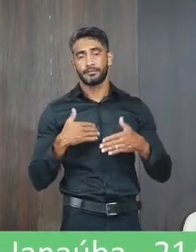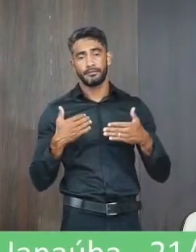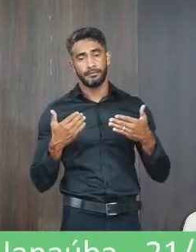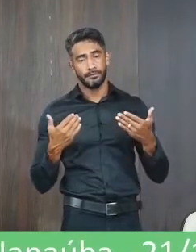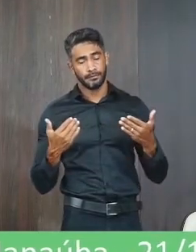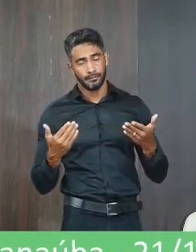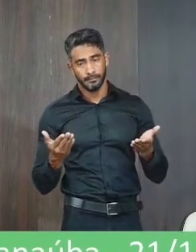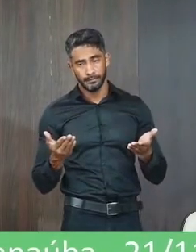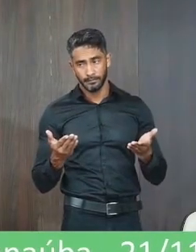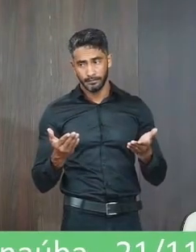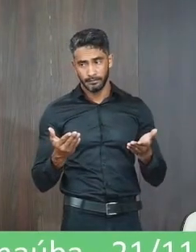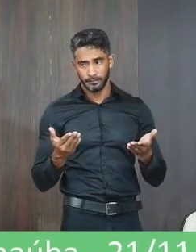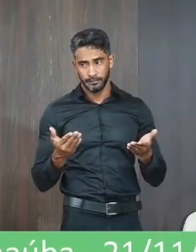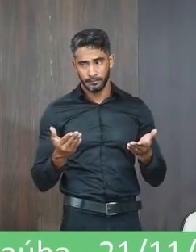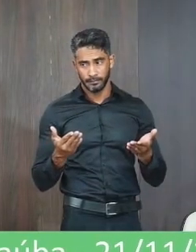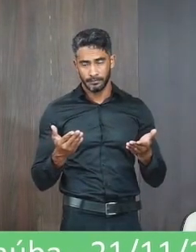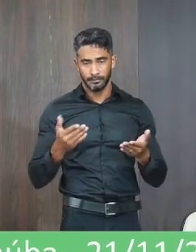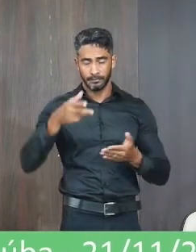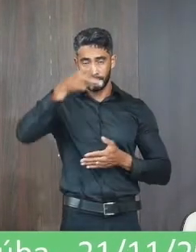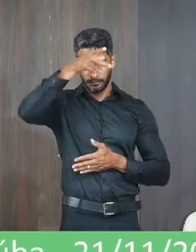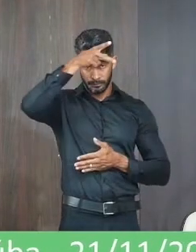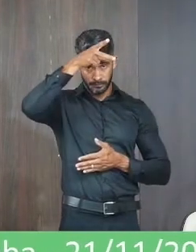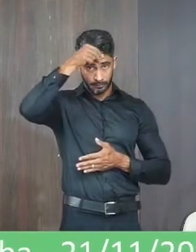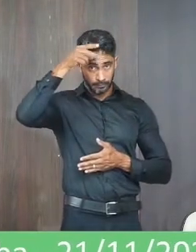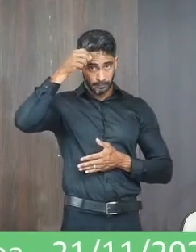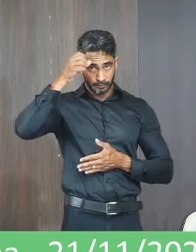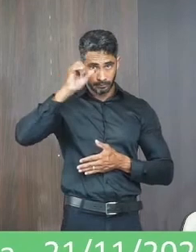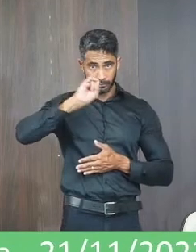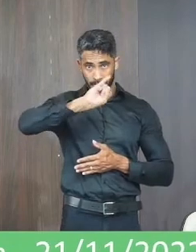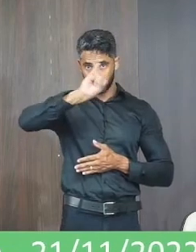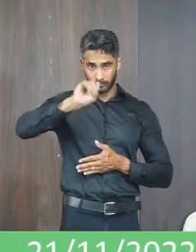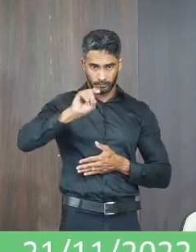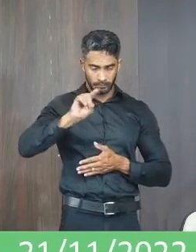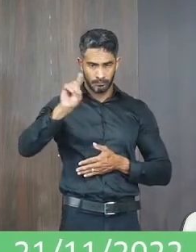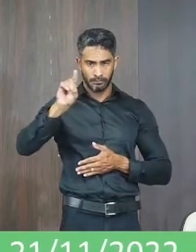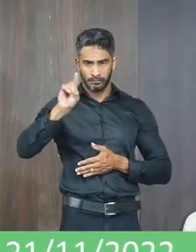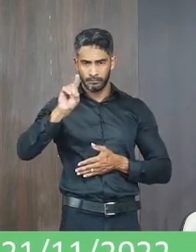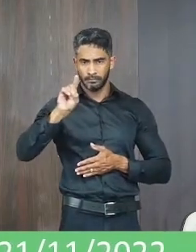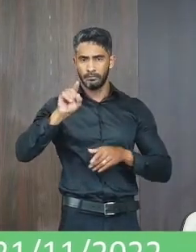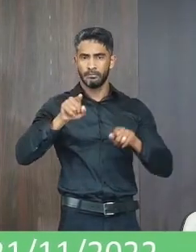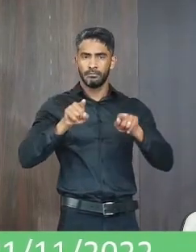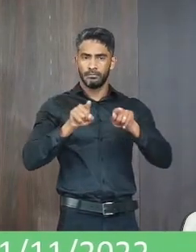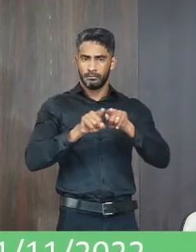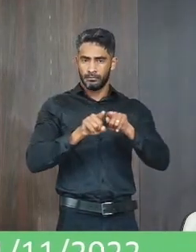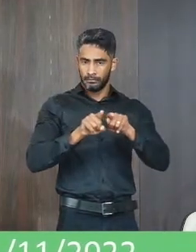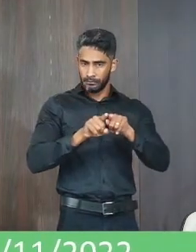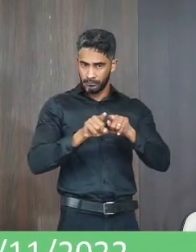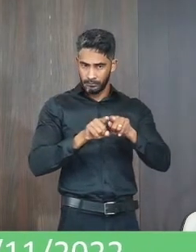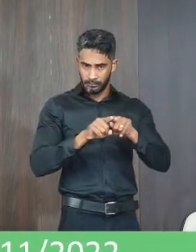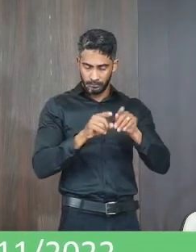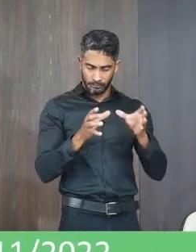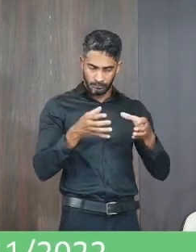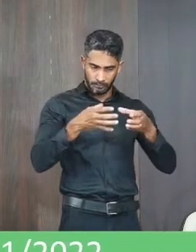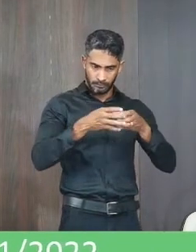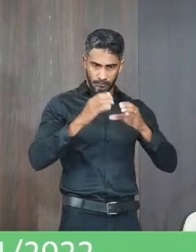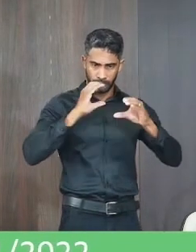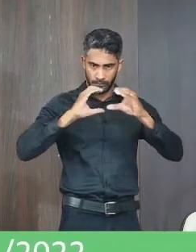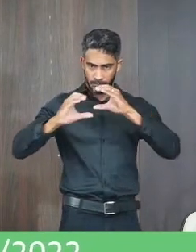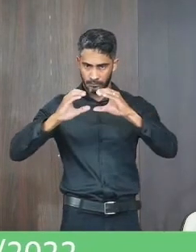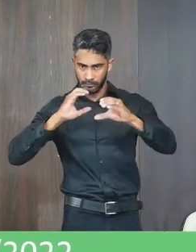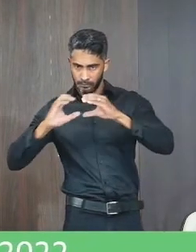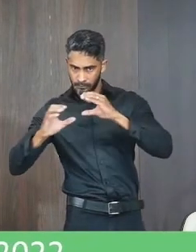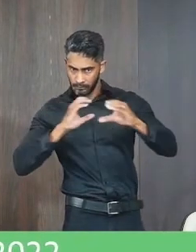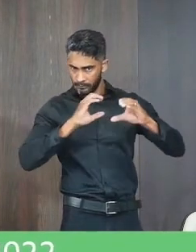Recomenda ao Excelentíssimo Prefeito de Janaúba, Sr. José Aparecido Mendes Santos, e ao respectivo Departamento de Comunicação ou